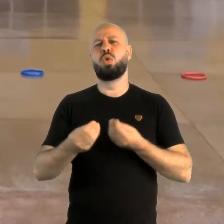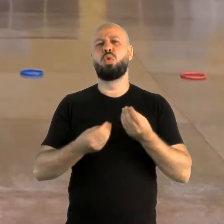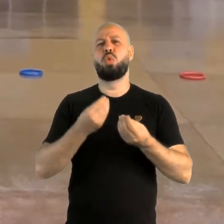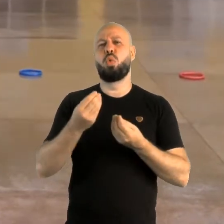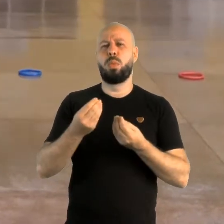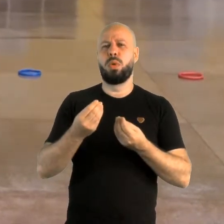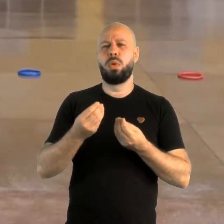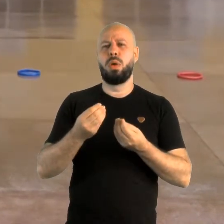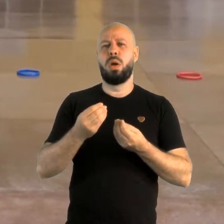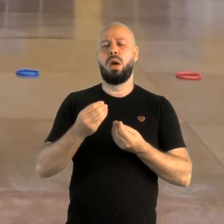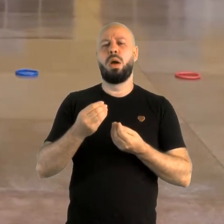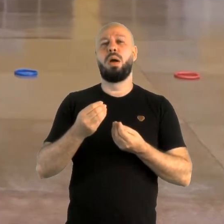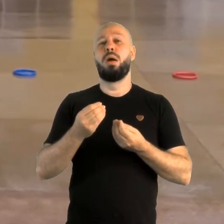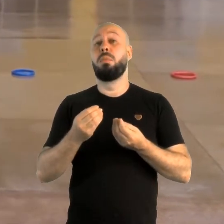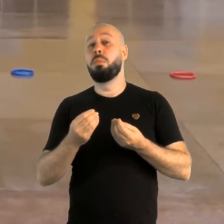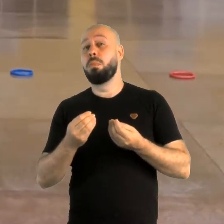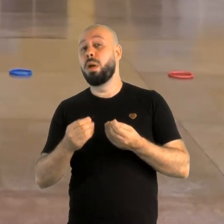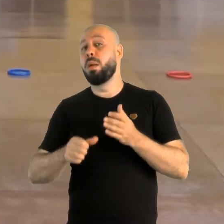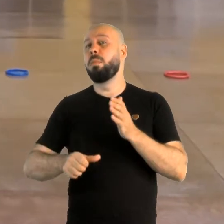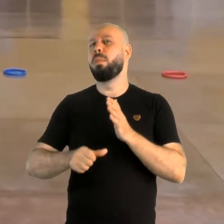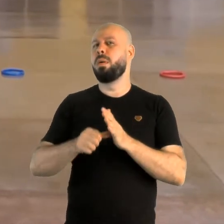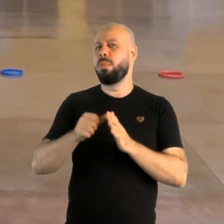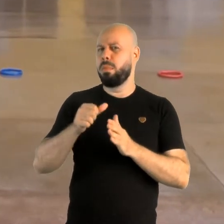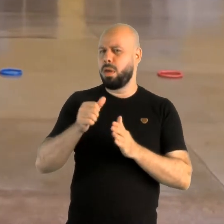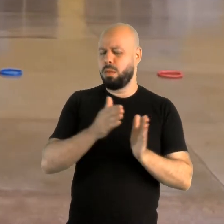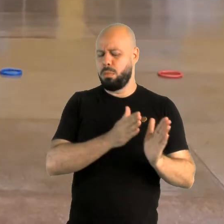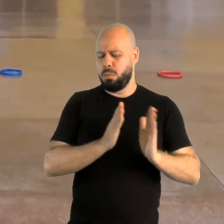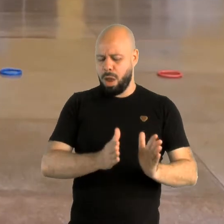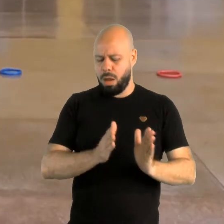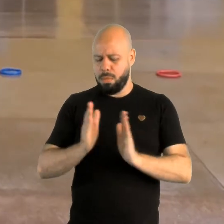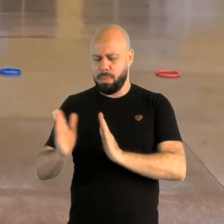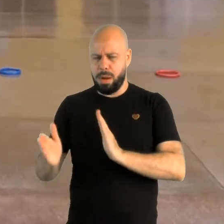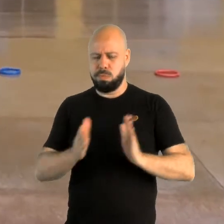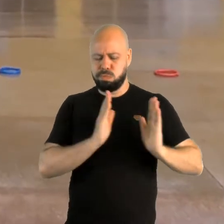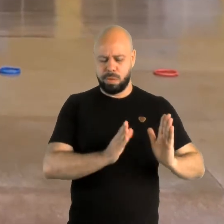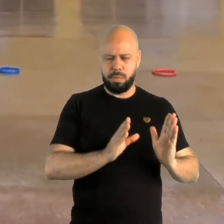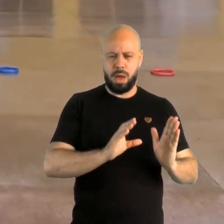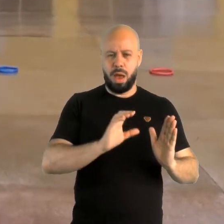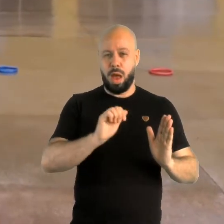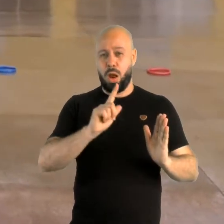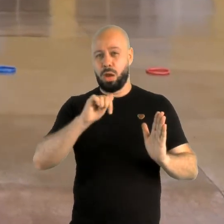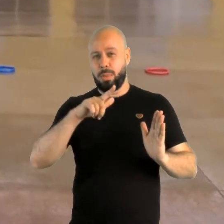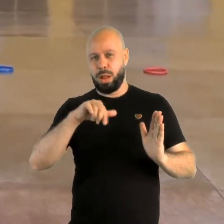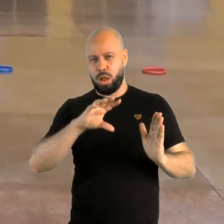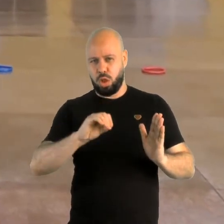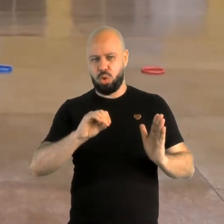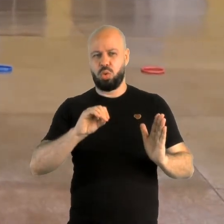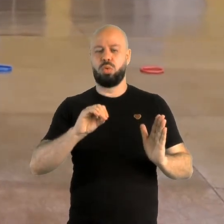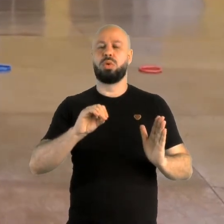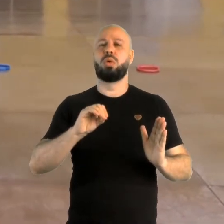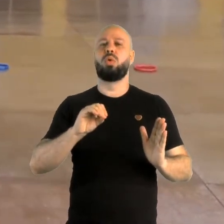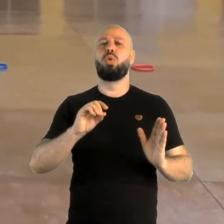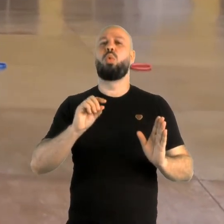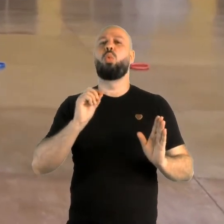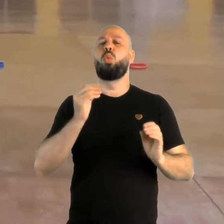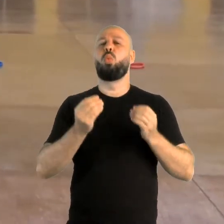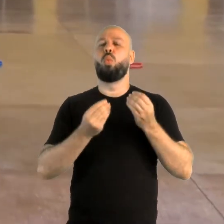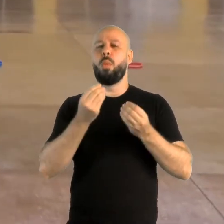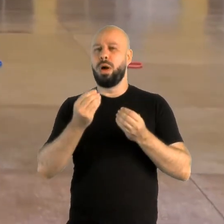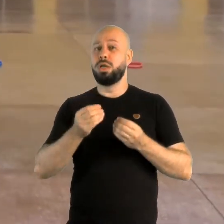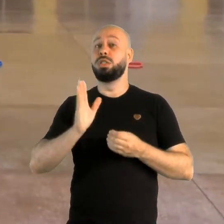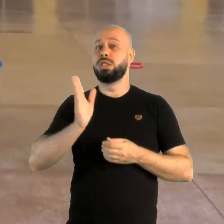na primeira etapa da minha aula, que é um alongamento. Lembrando que nós estamos indo pra sexta aula.